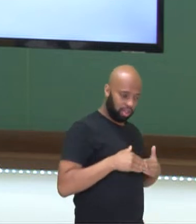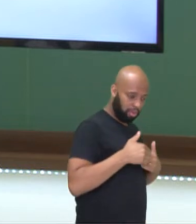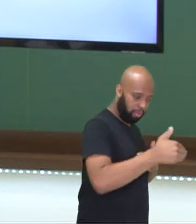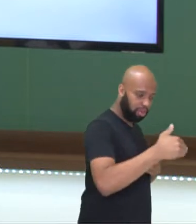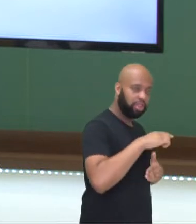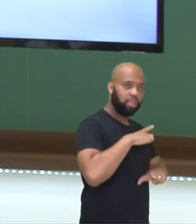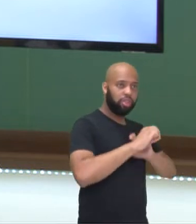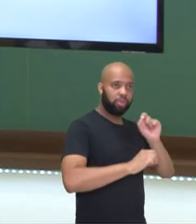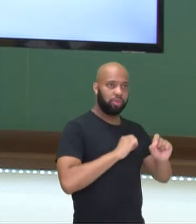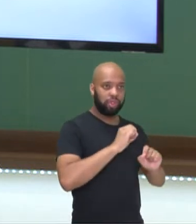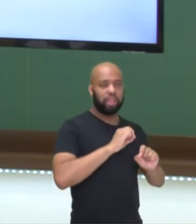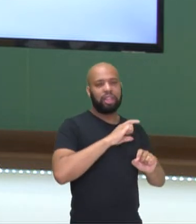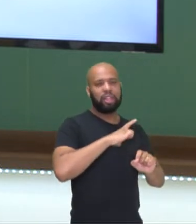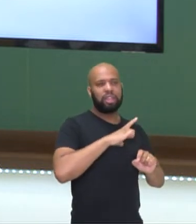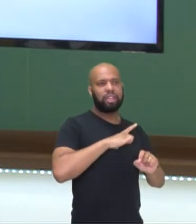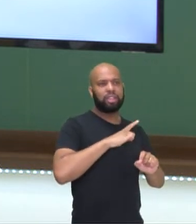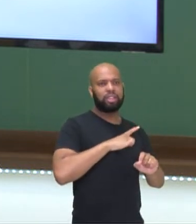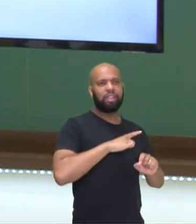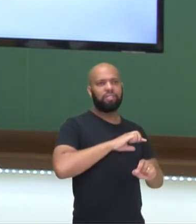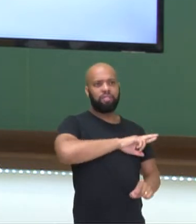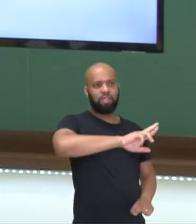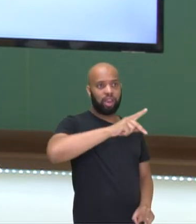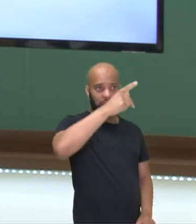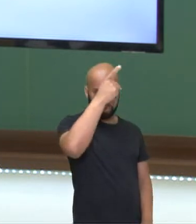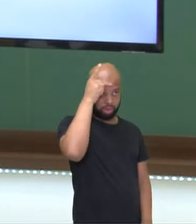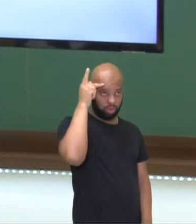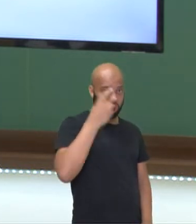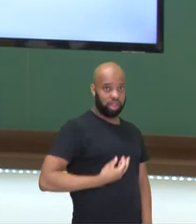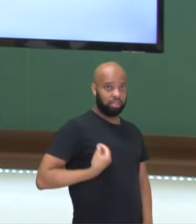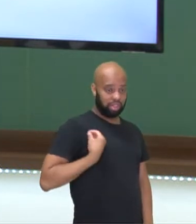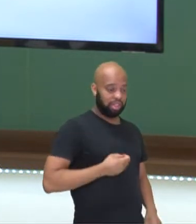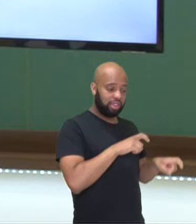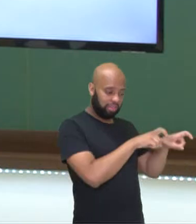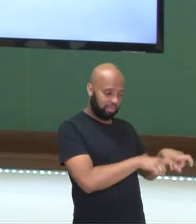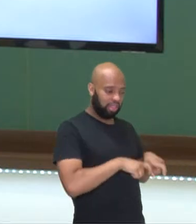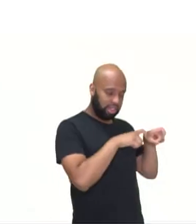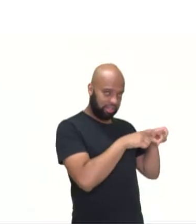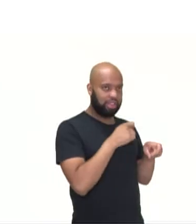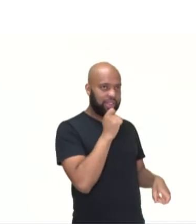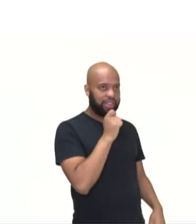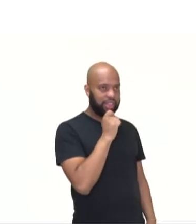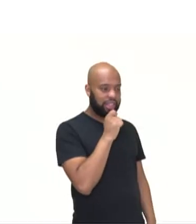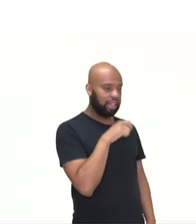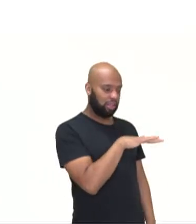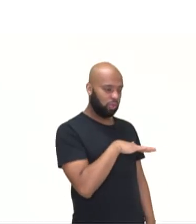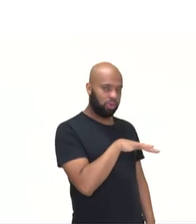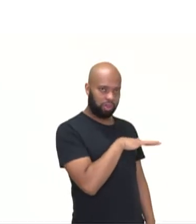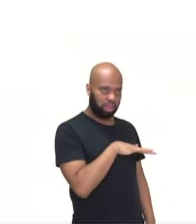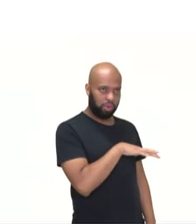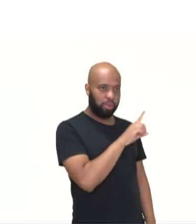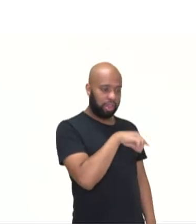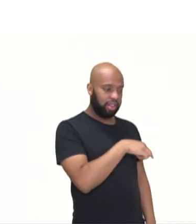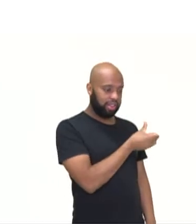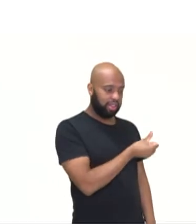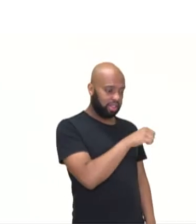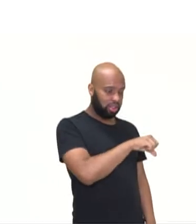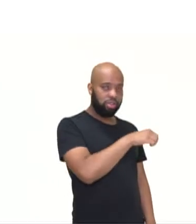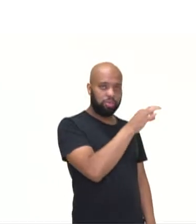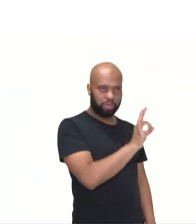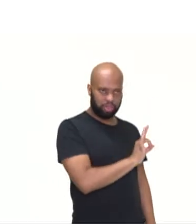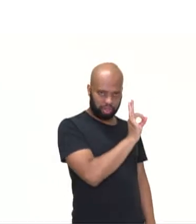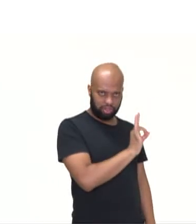vislumbra-se ou existe uma grande quantidade de pessoas morando e habitando no campo, 69%,